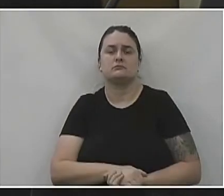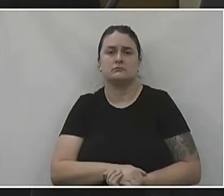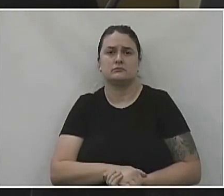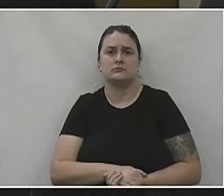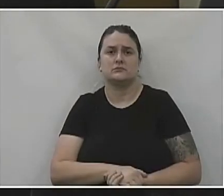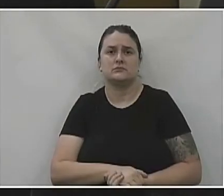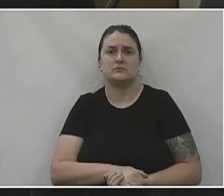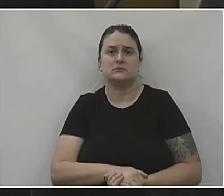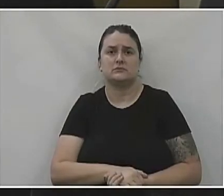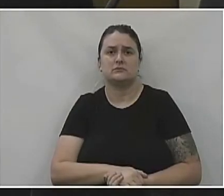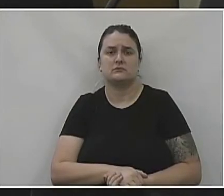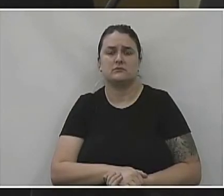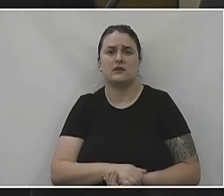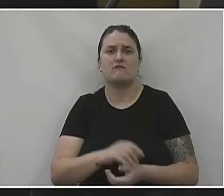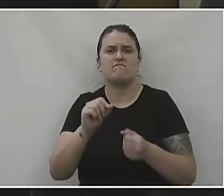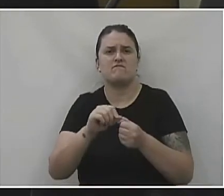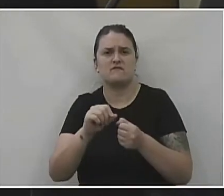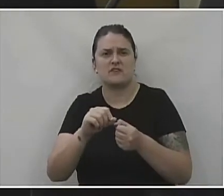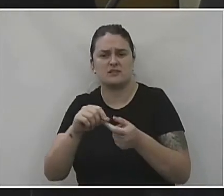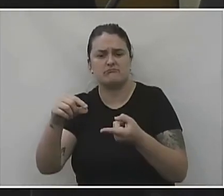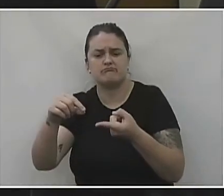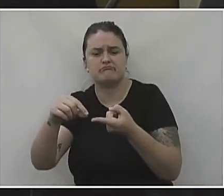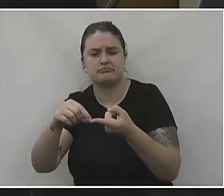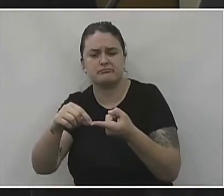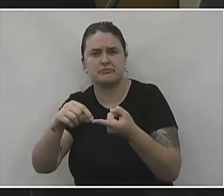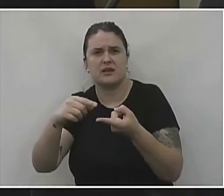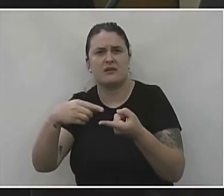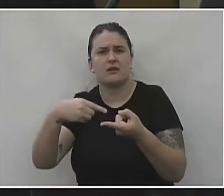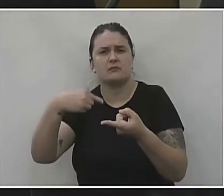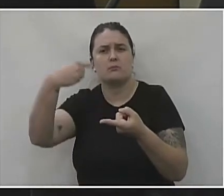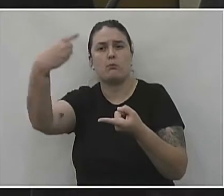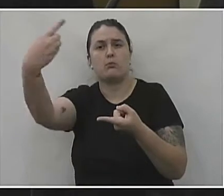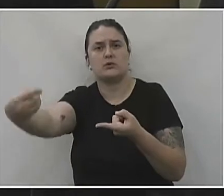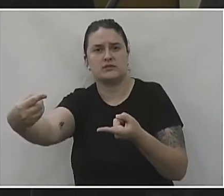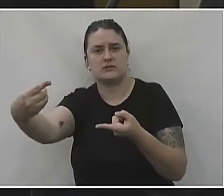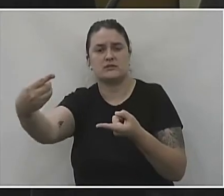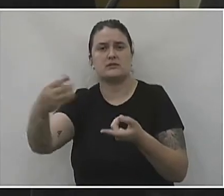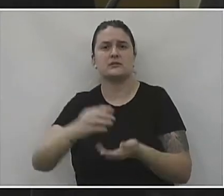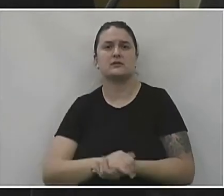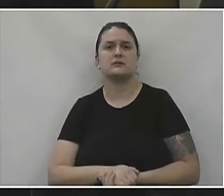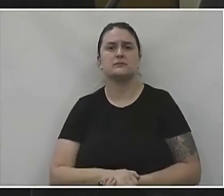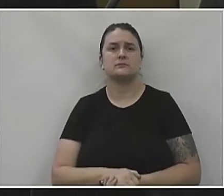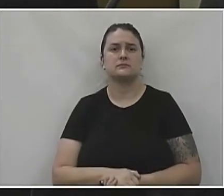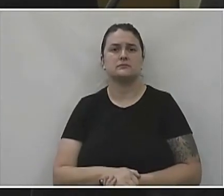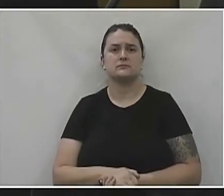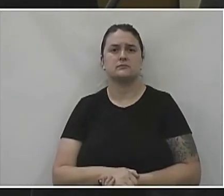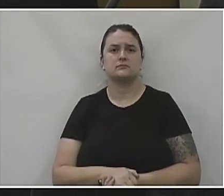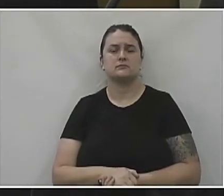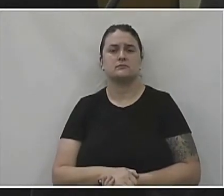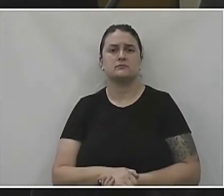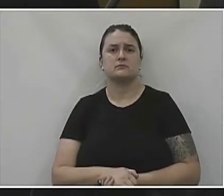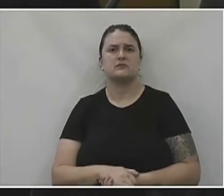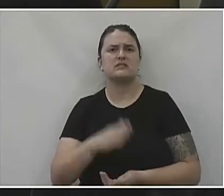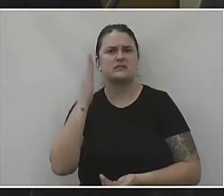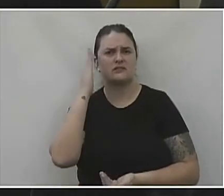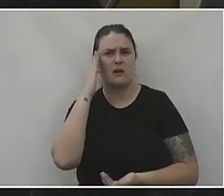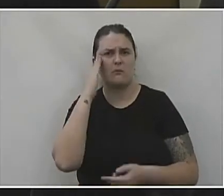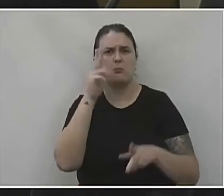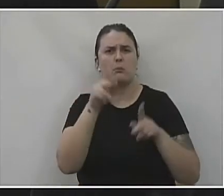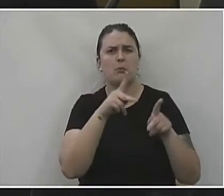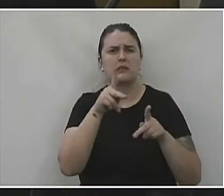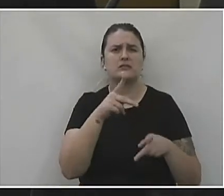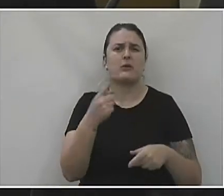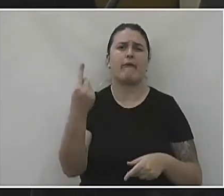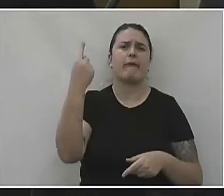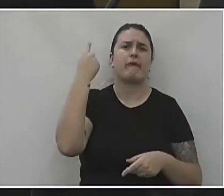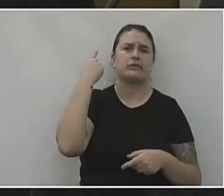Só porque deixaram para fazer uma mídia em cima desses kits de teste rápido e sabendo que a população lá